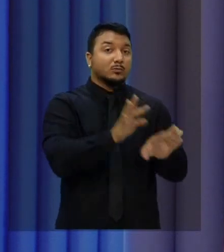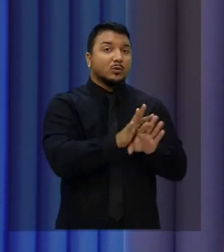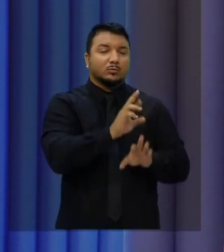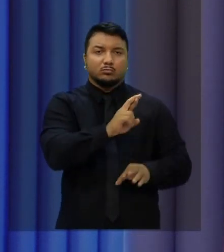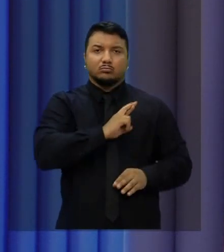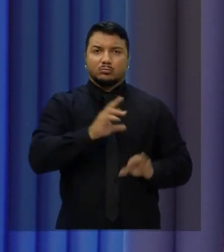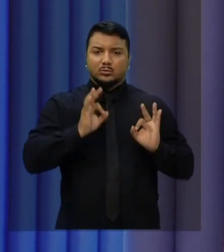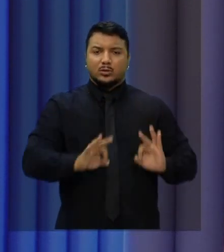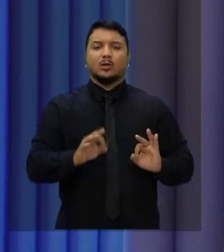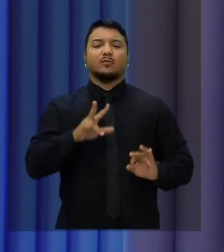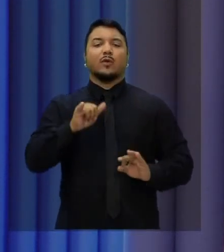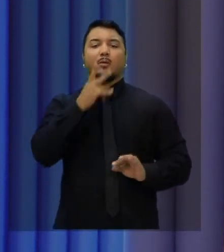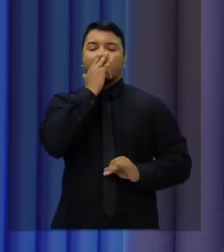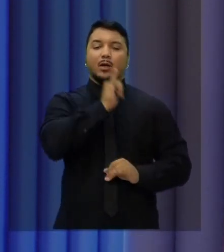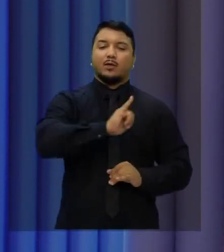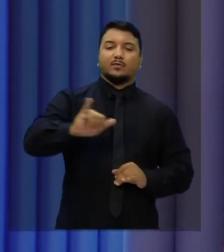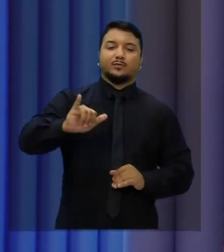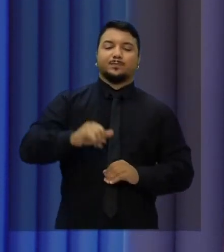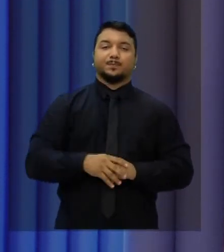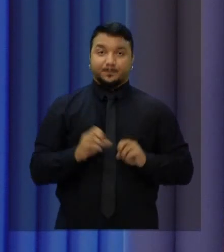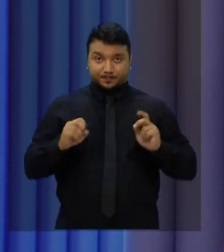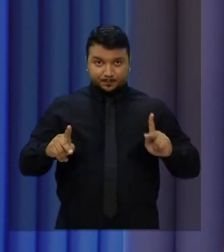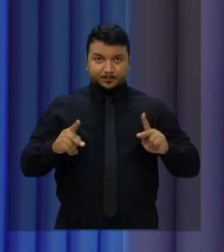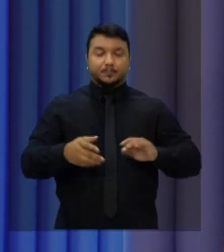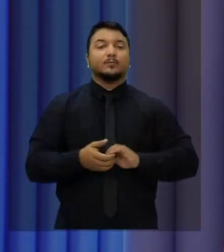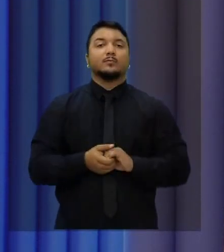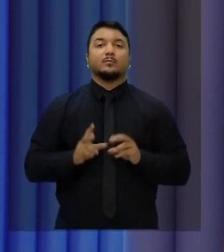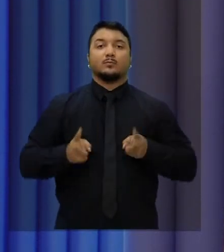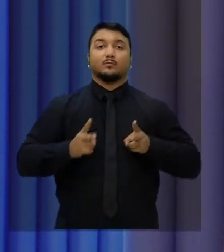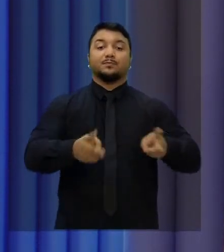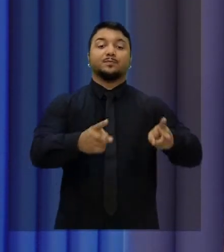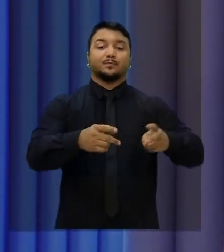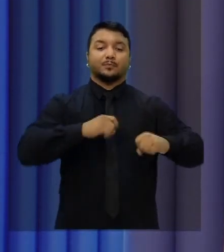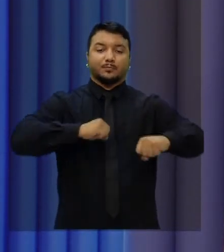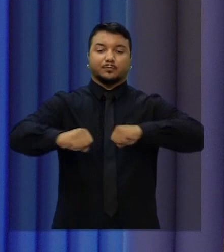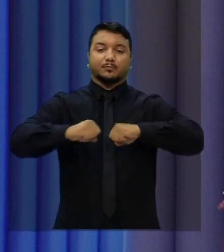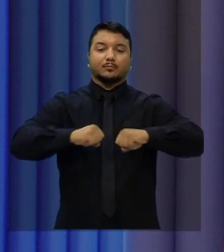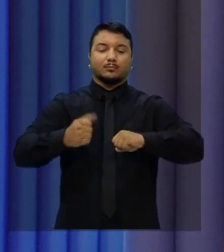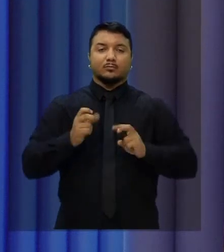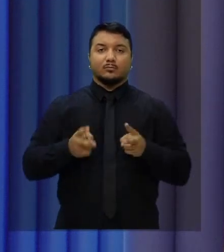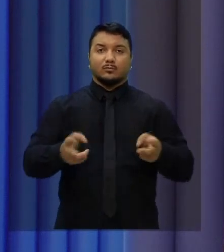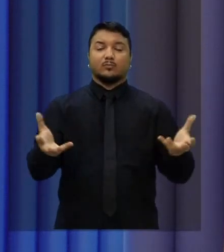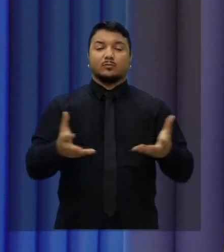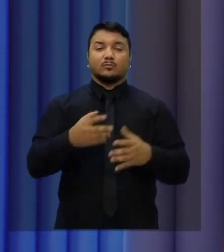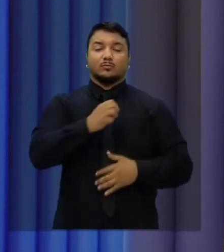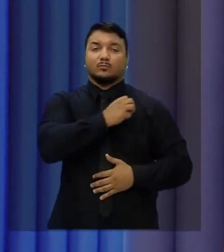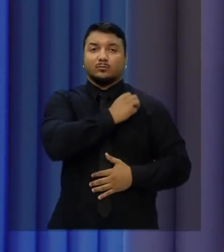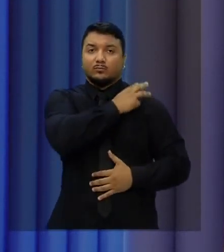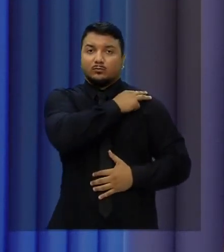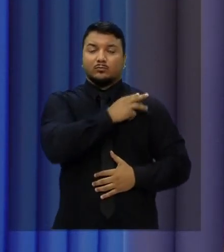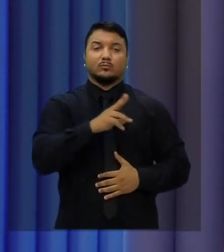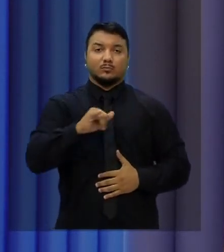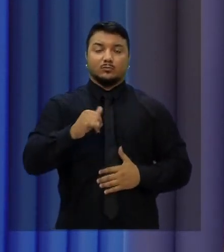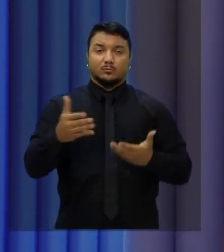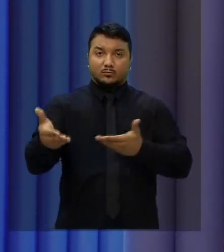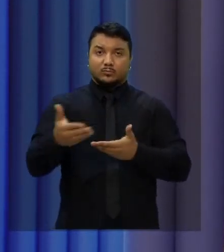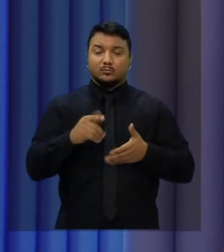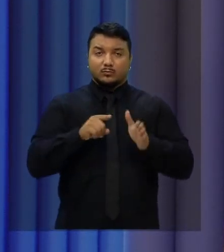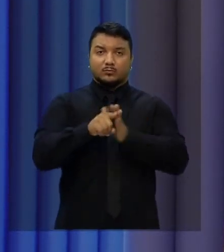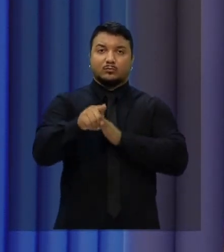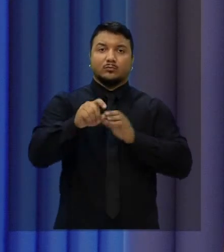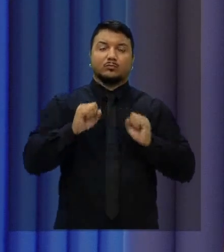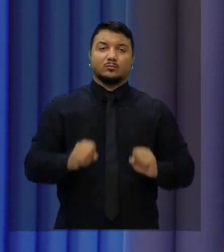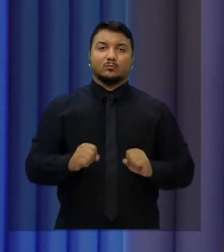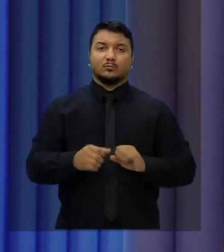um posicionamento, será avisado aos senhores, ok? Seguindo com o nosso debate, pela sequência, o candidato Capitão Wagner, o senhor então faz a pergunta ao